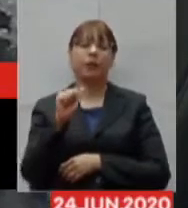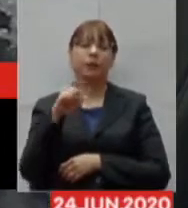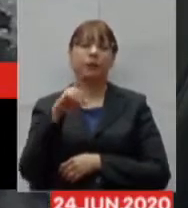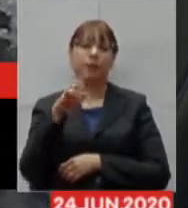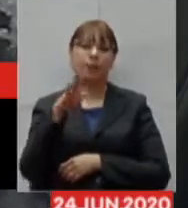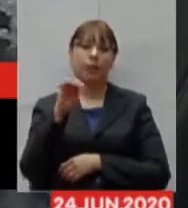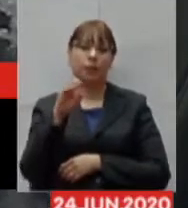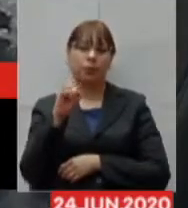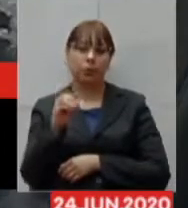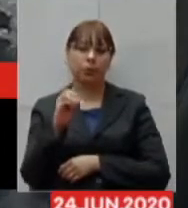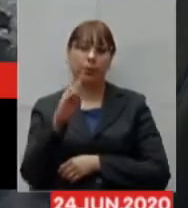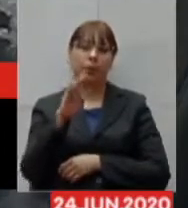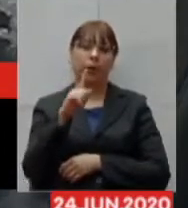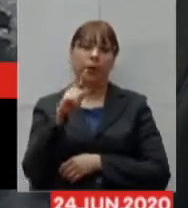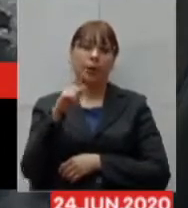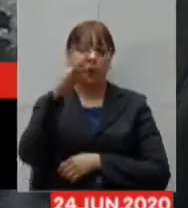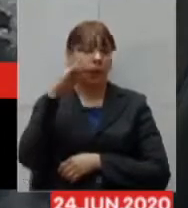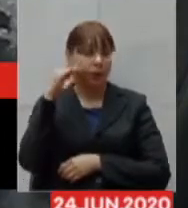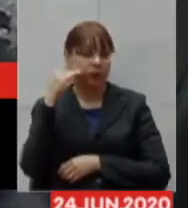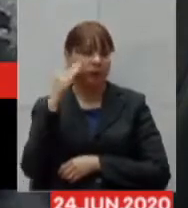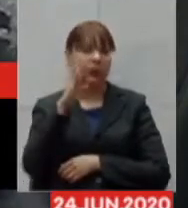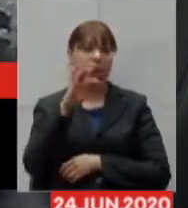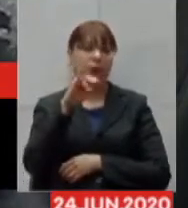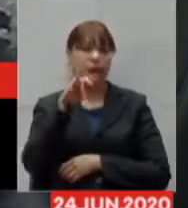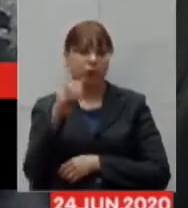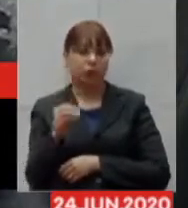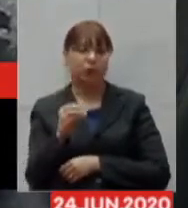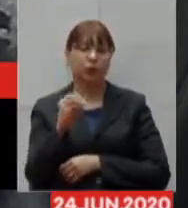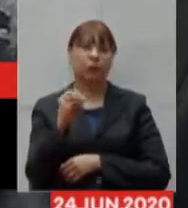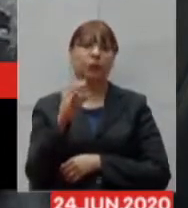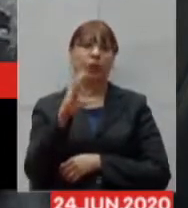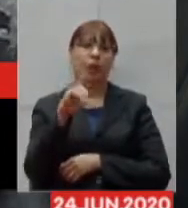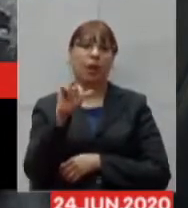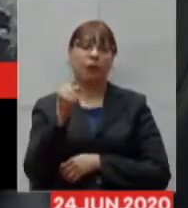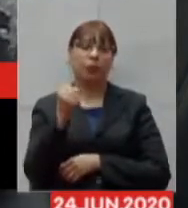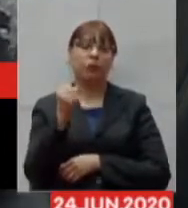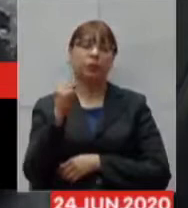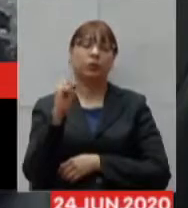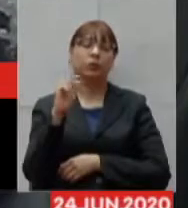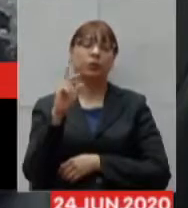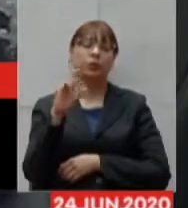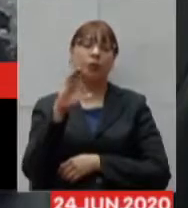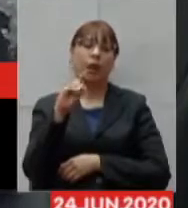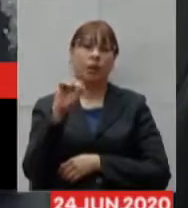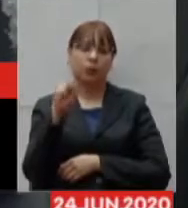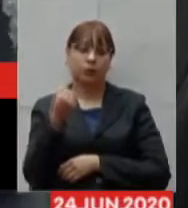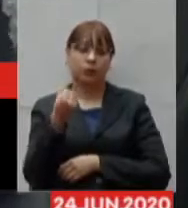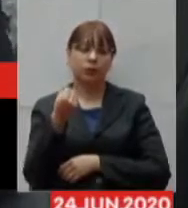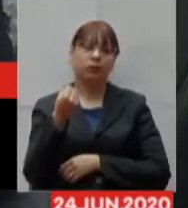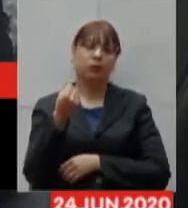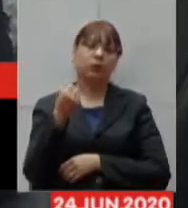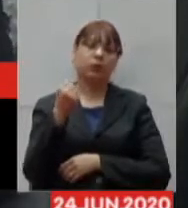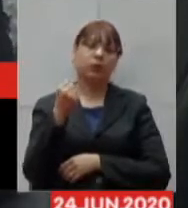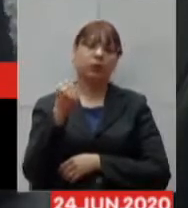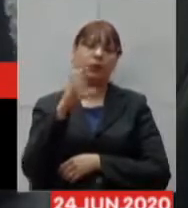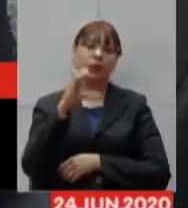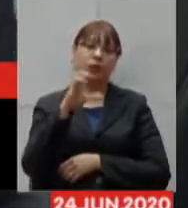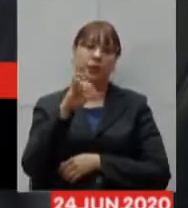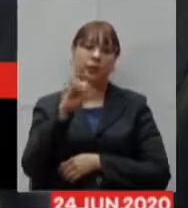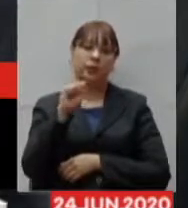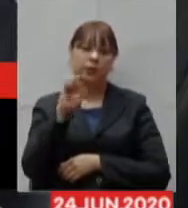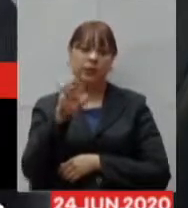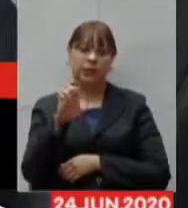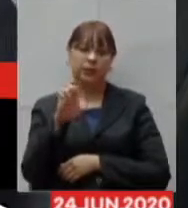Bartô, Beatriz Ferqueira, Betão, Betinho Pinto Coelho, Carlos Henrique, Carlos Pimenta, Savio Citrossel, Celise Laviola,